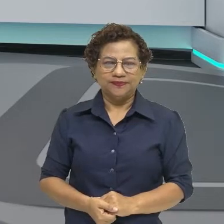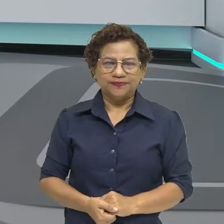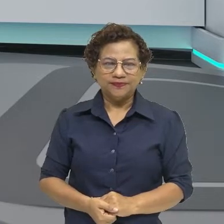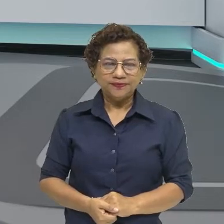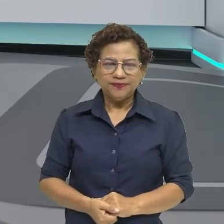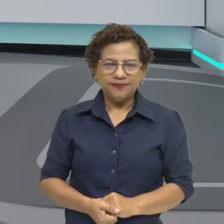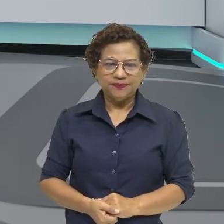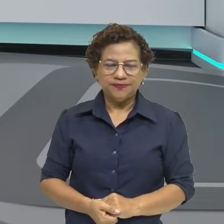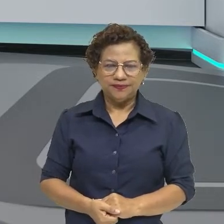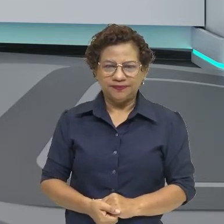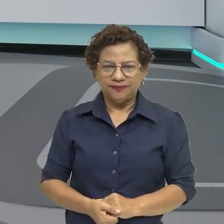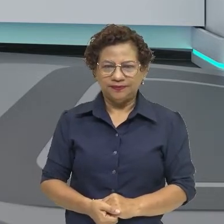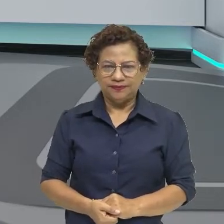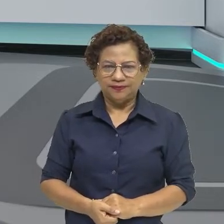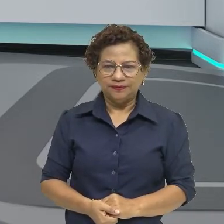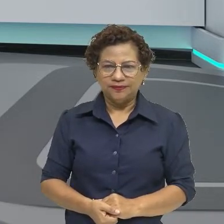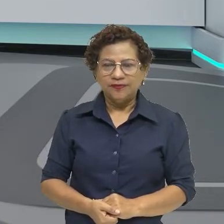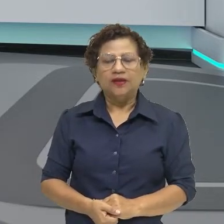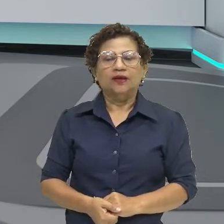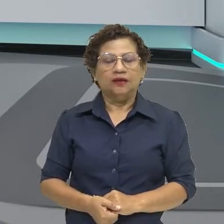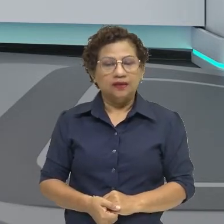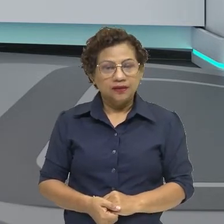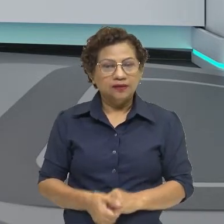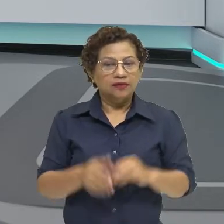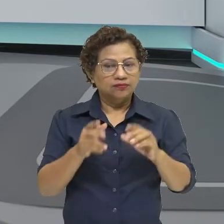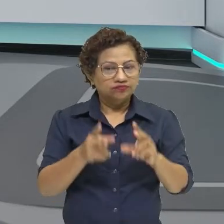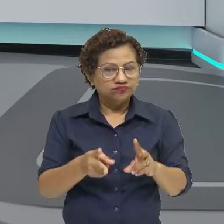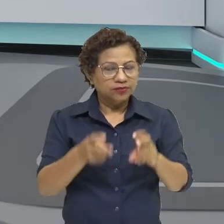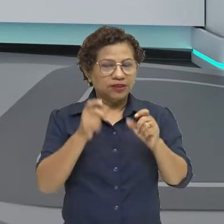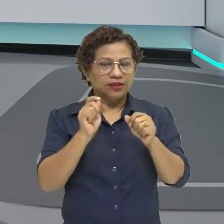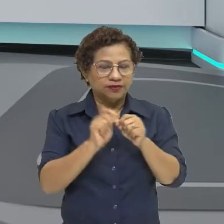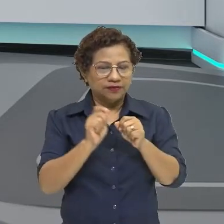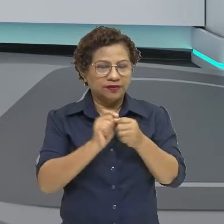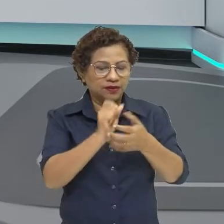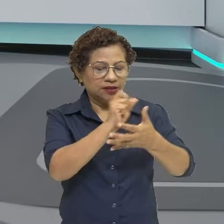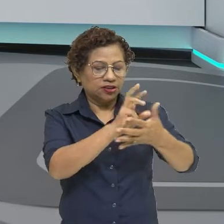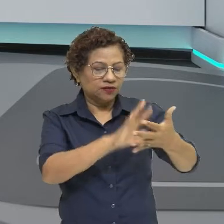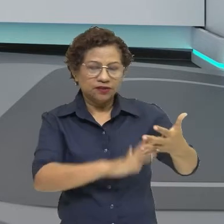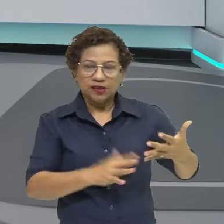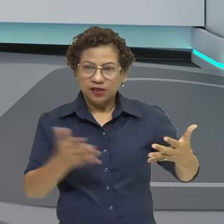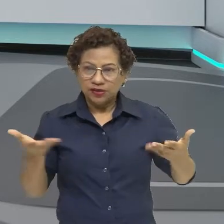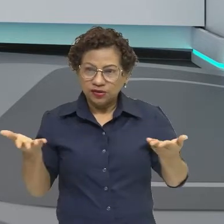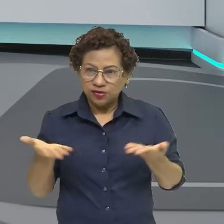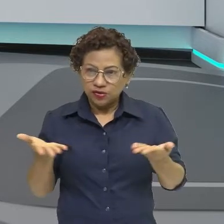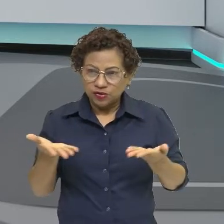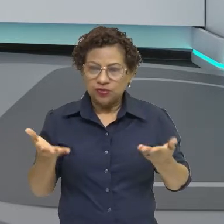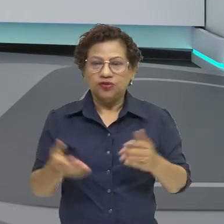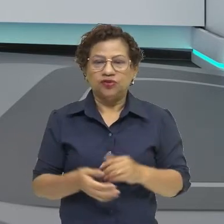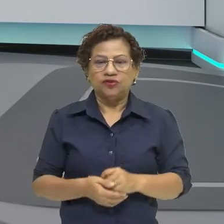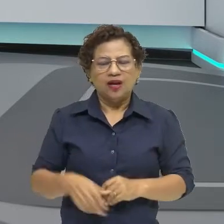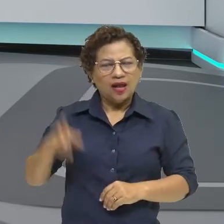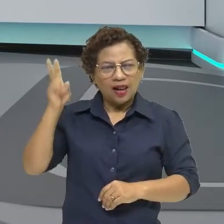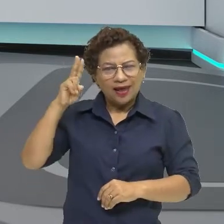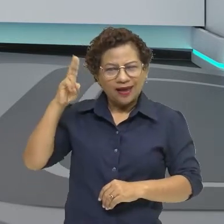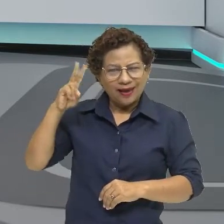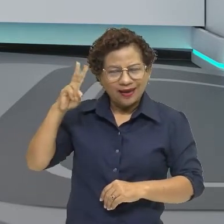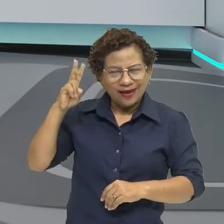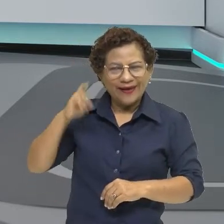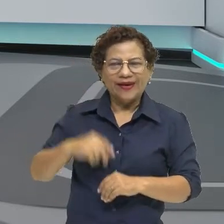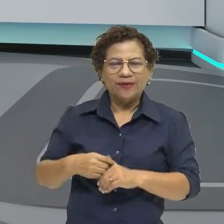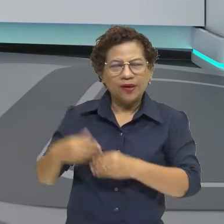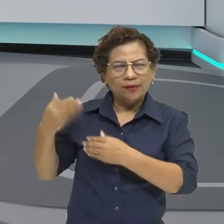Então, começando a nossa revisão do dia de hoje, eu trago para vocês, novamente, voltando lá nos